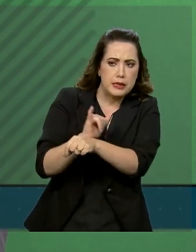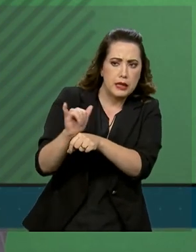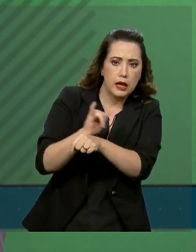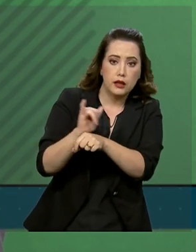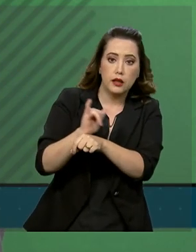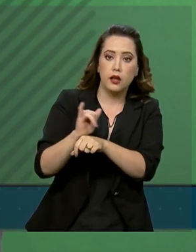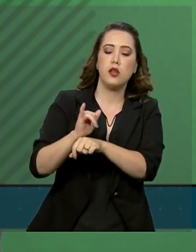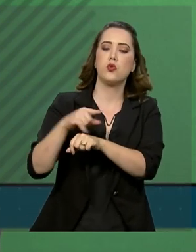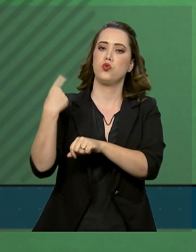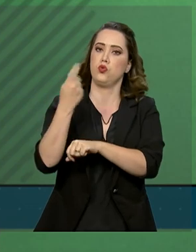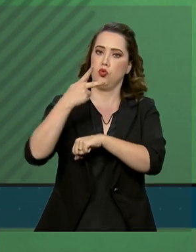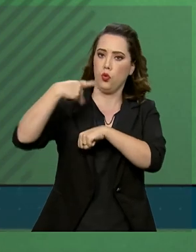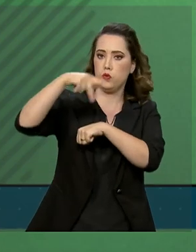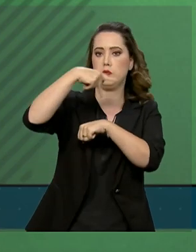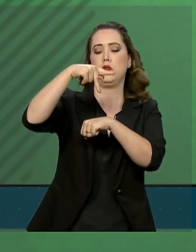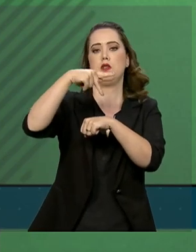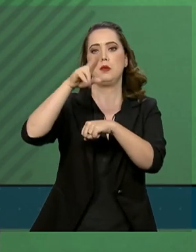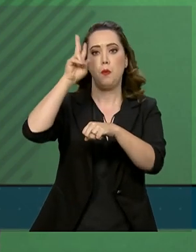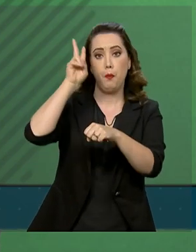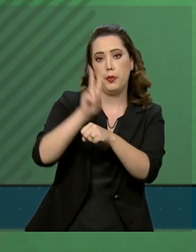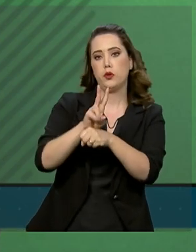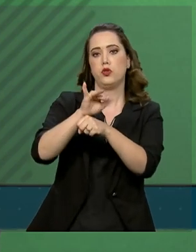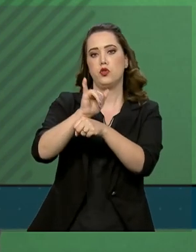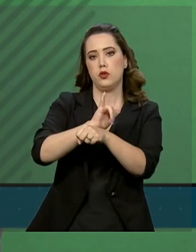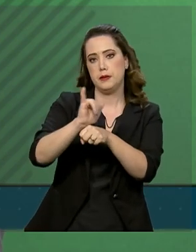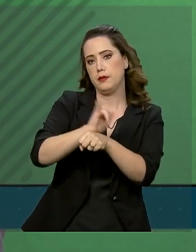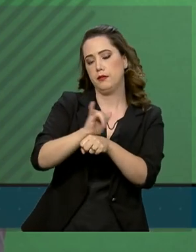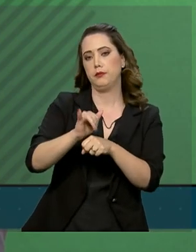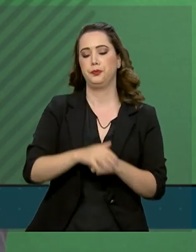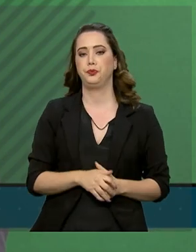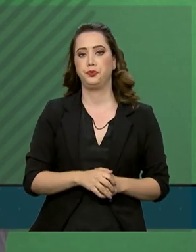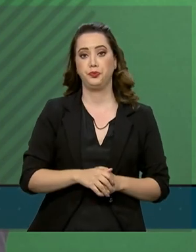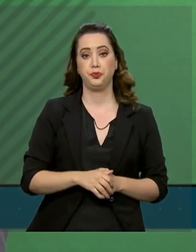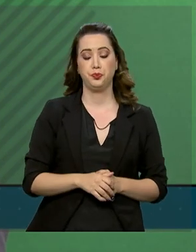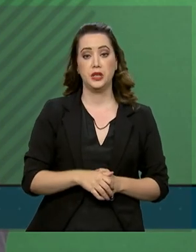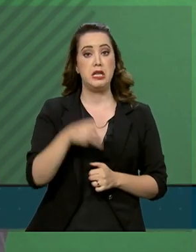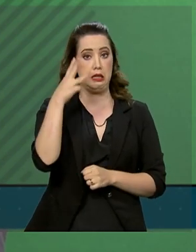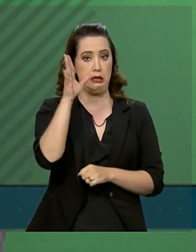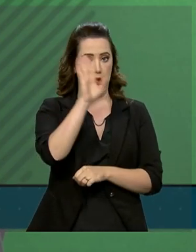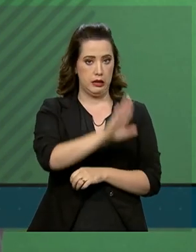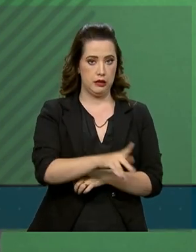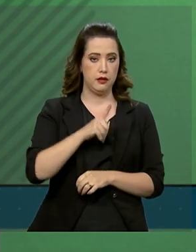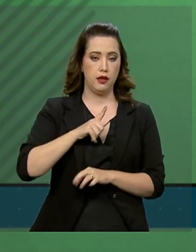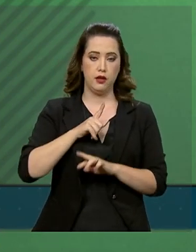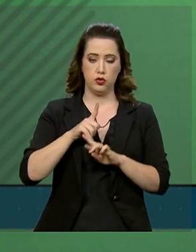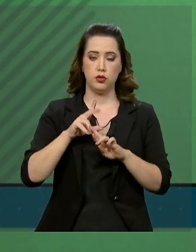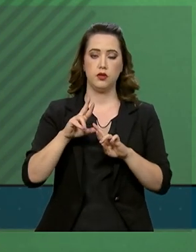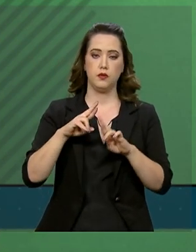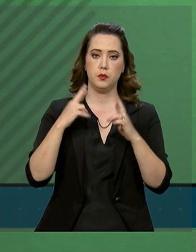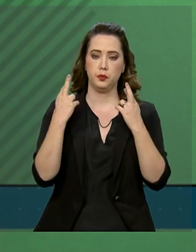soberania do nosso país. Às 15 horas, o senhor presidente recebeu